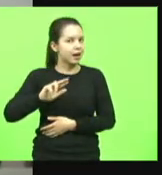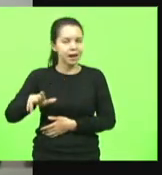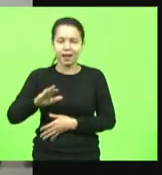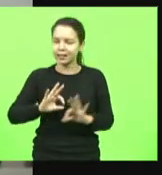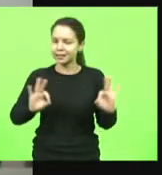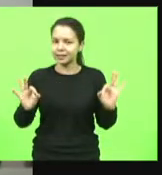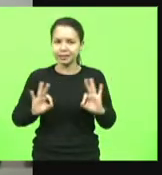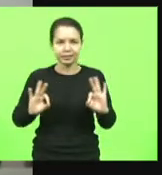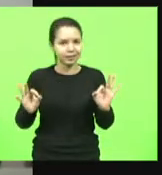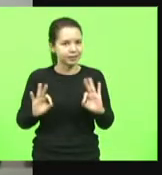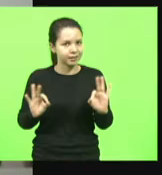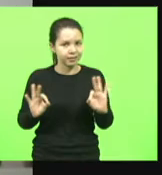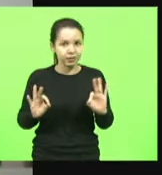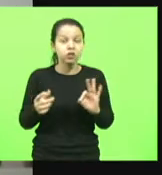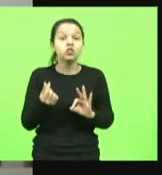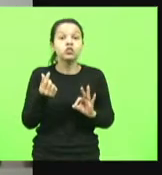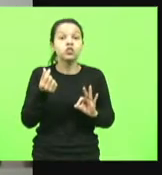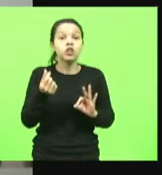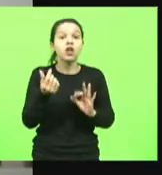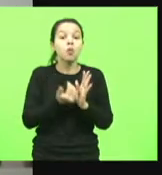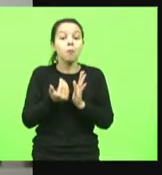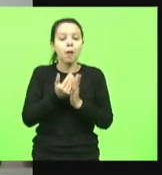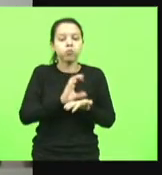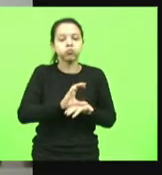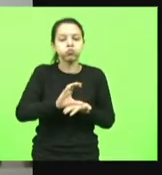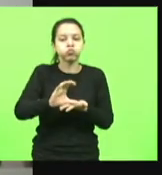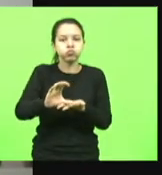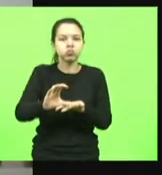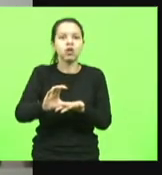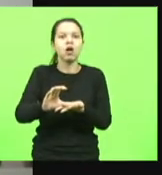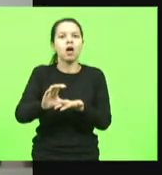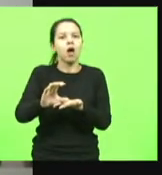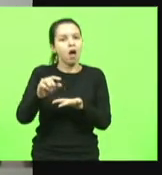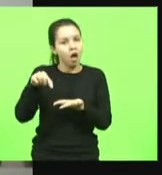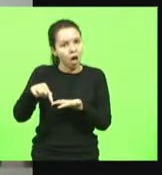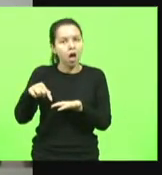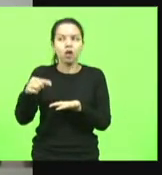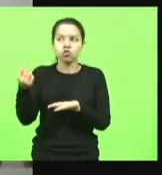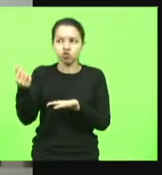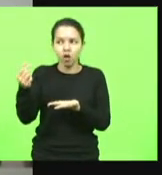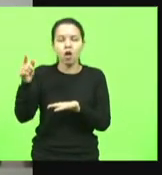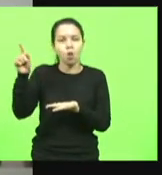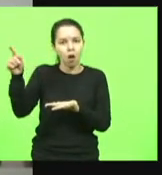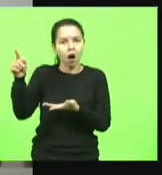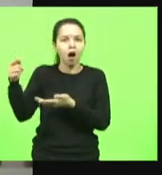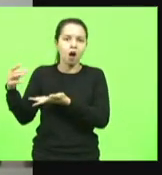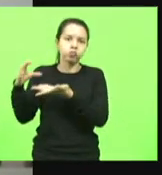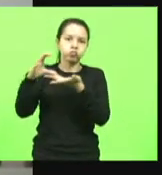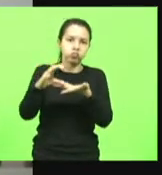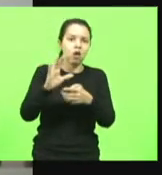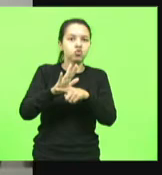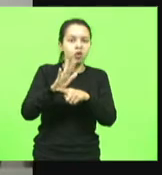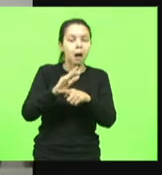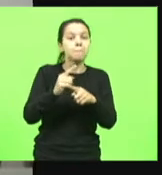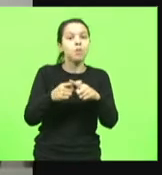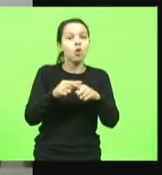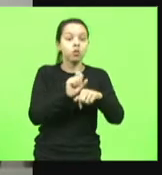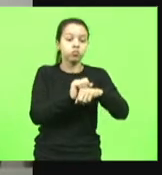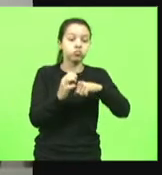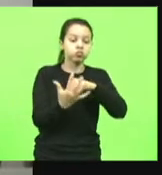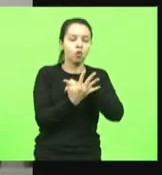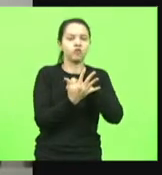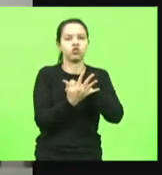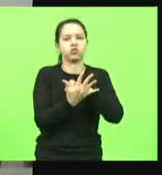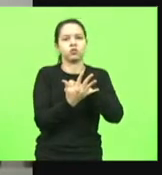parte desse dinheiro que veio para ajudar os estados por conta da crise do coronavírus, foi para onde?